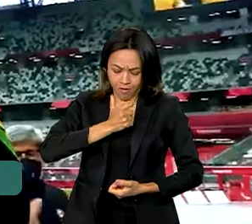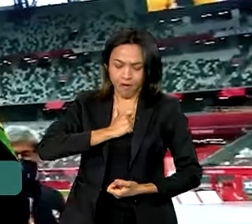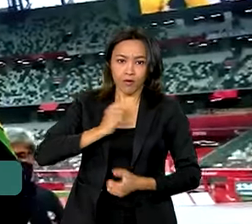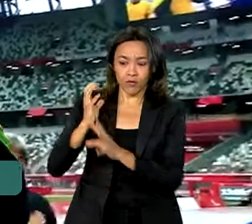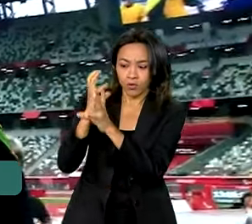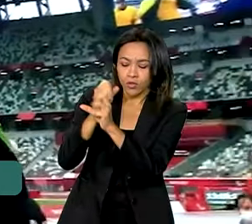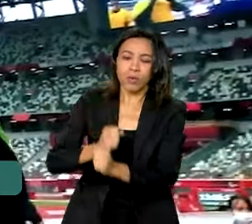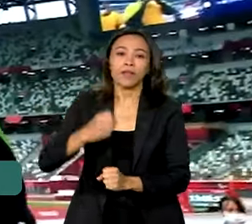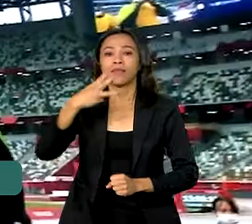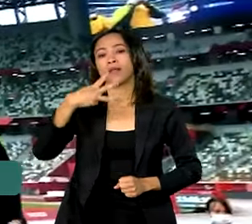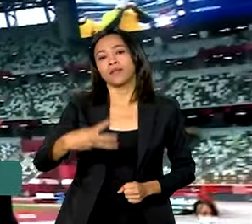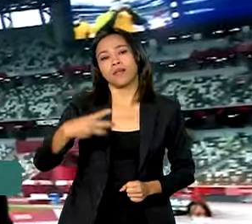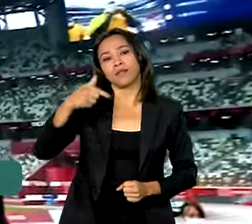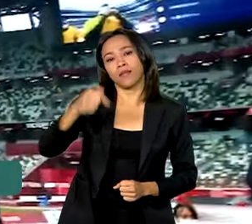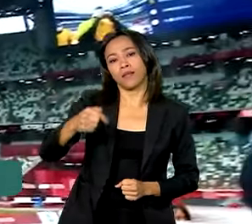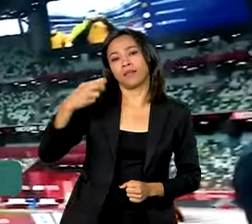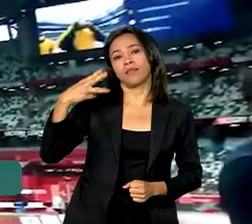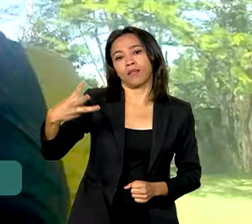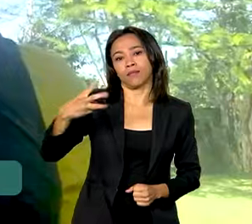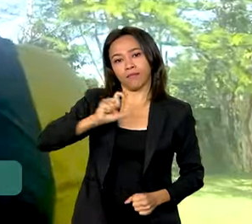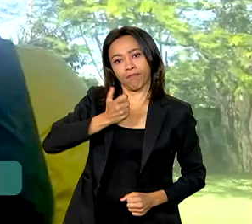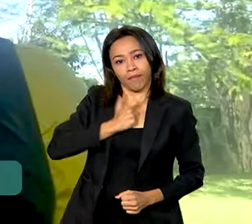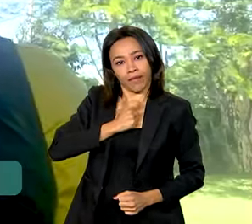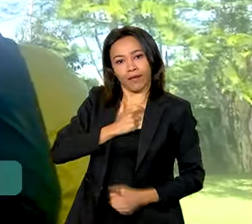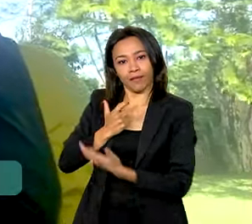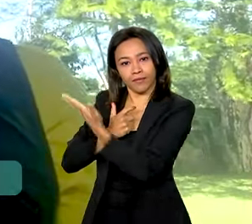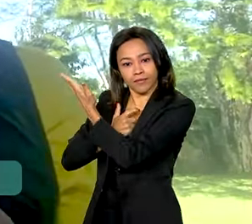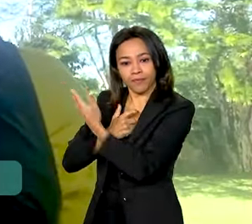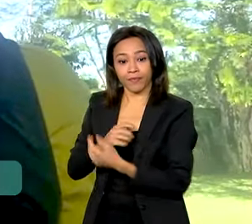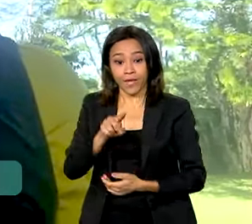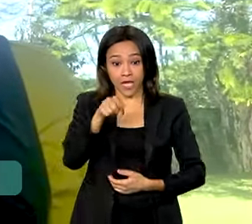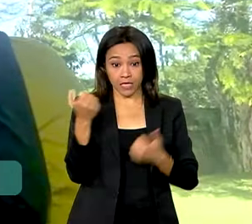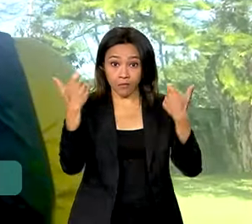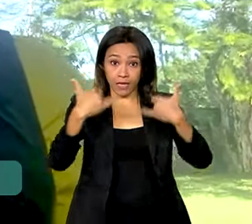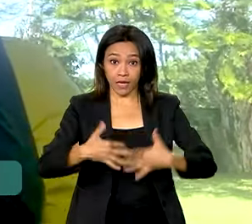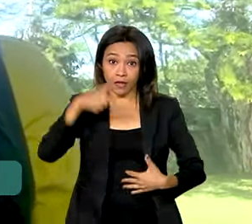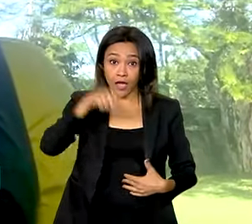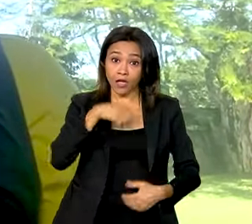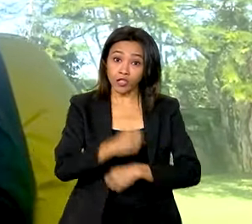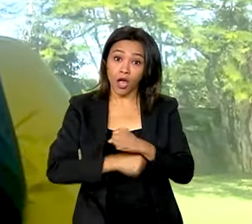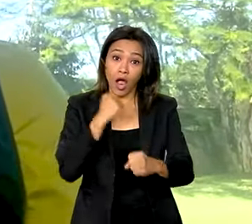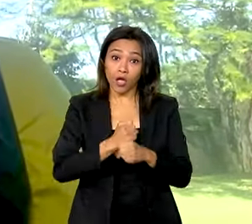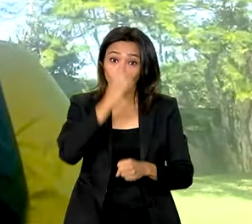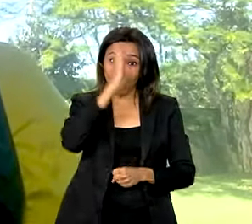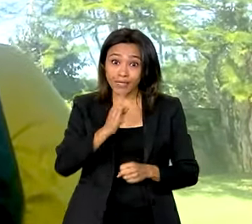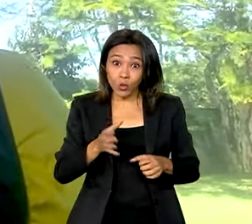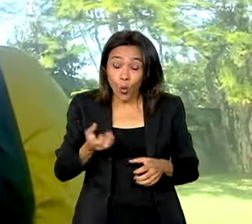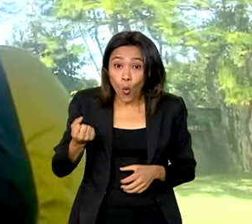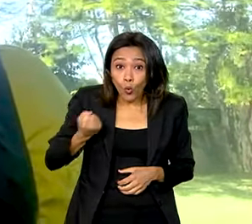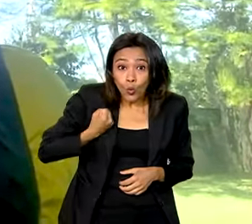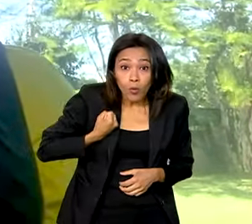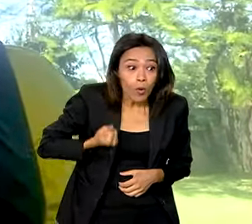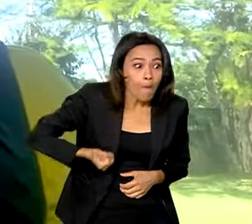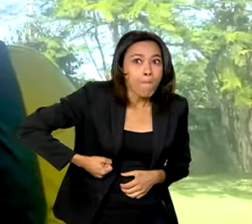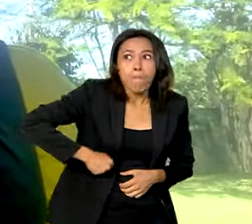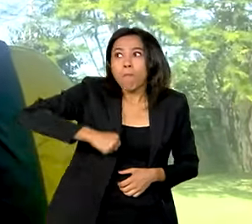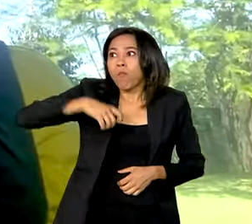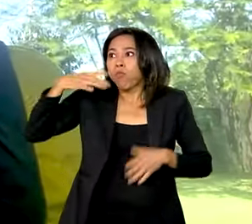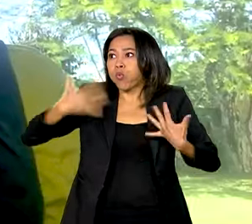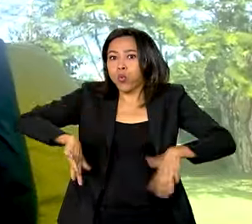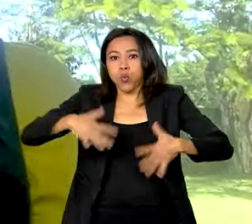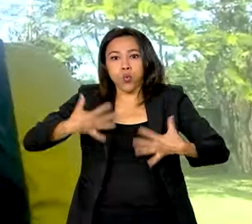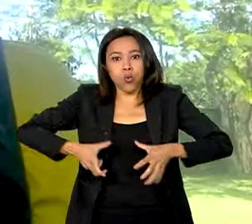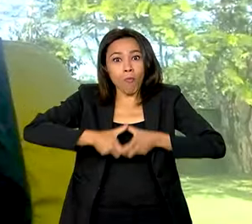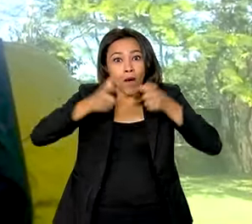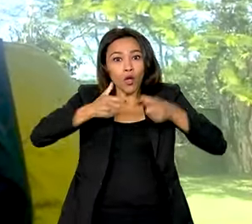373 medalhas. Este ano, o Brasil terá a maior delegação de atletas já enviadas para Jogos